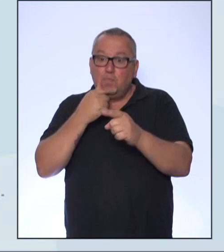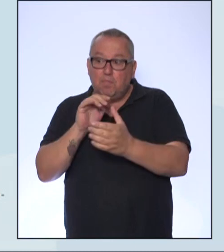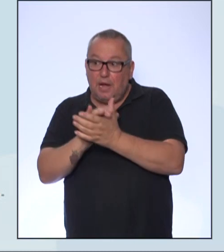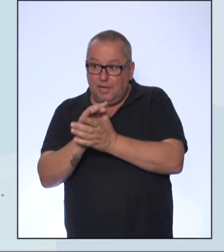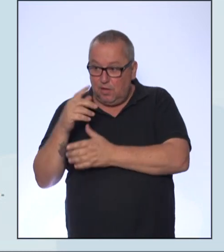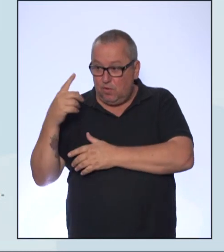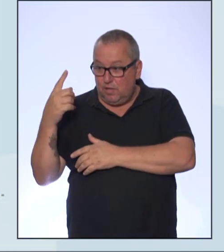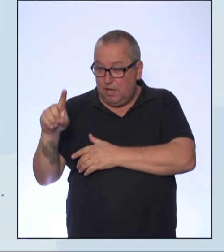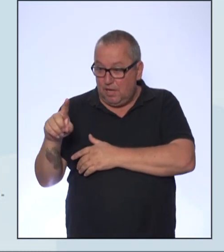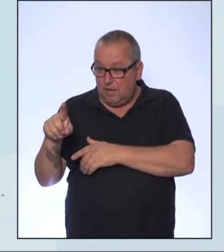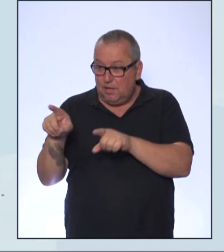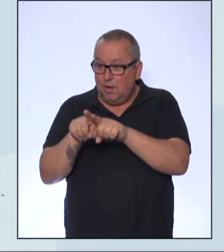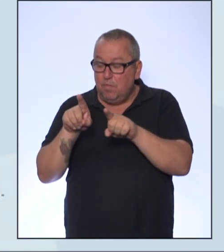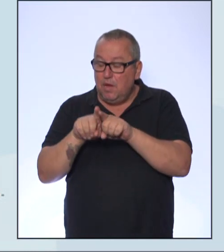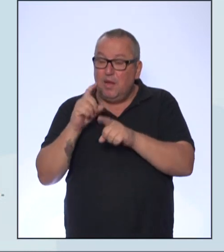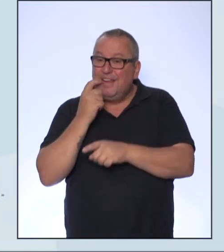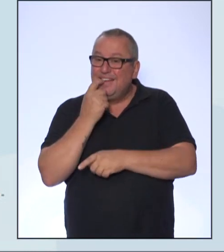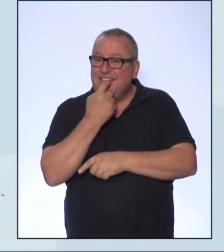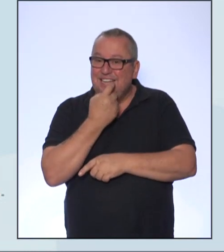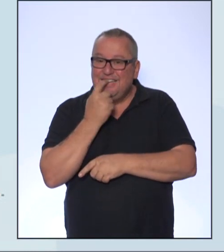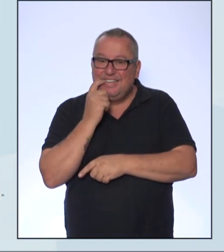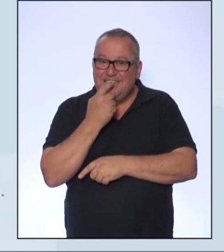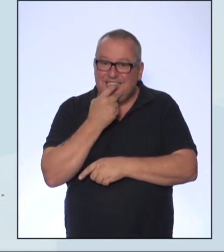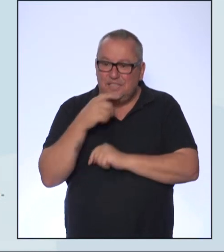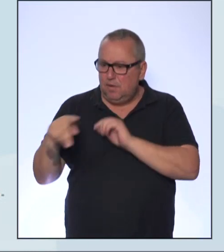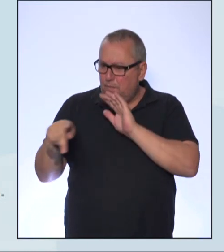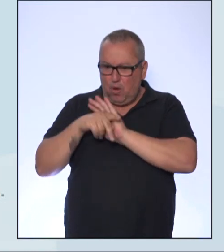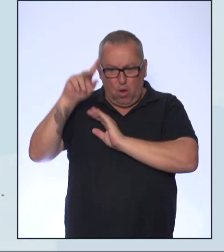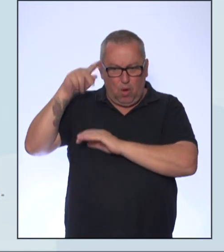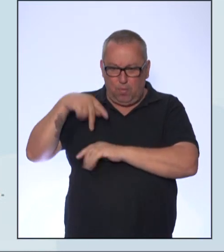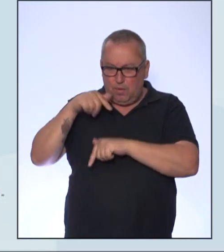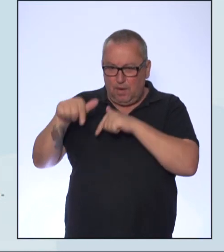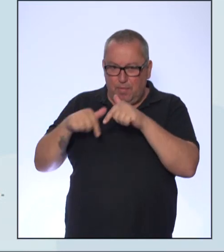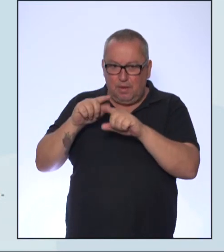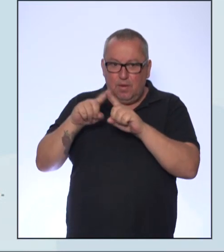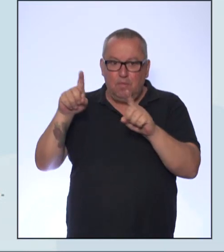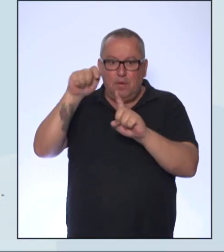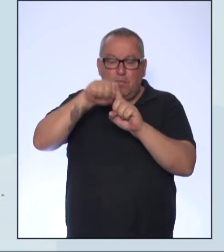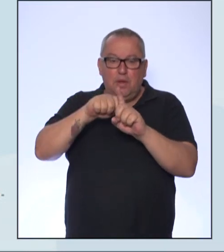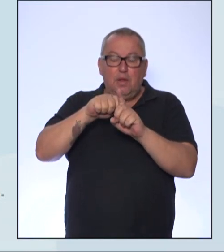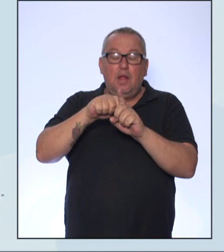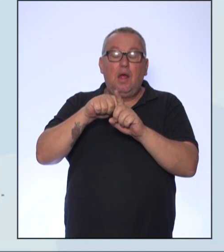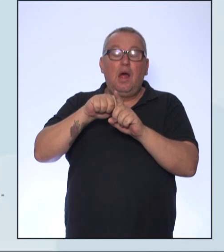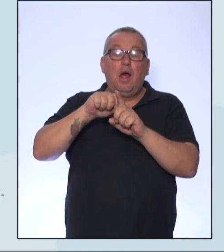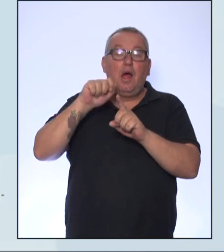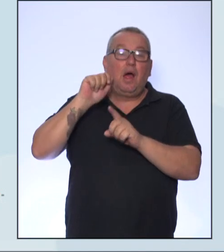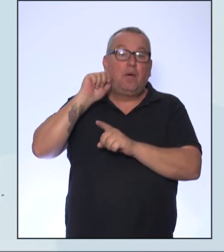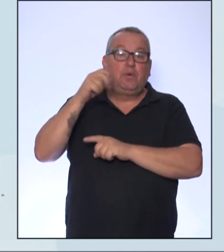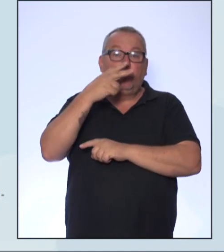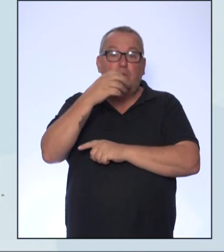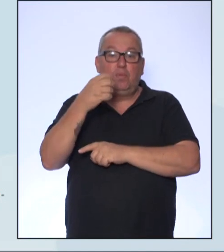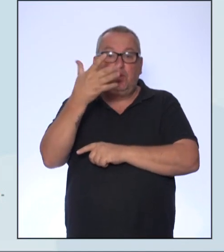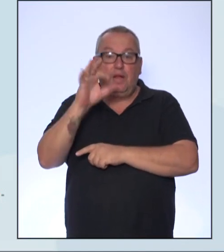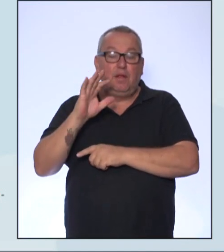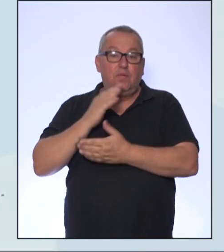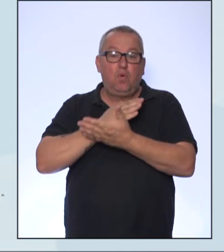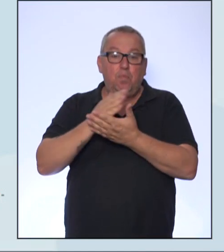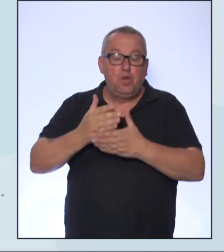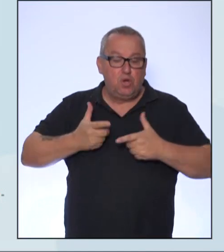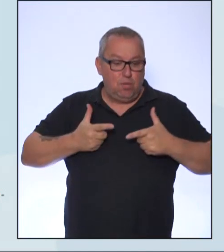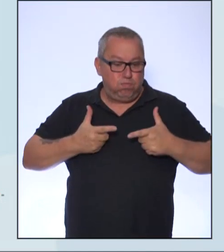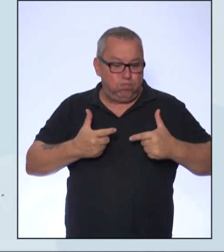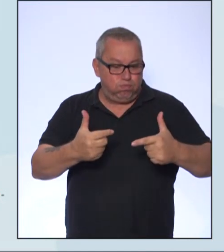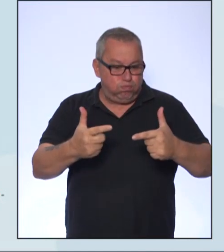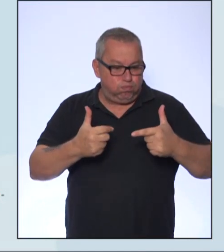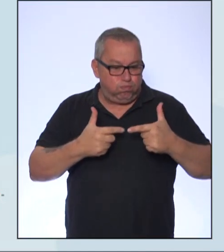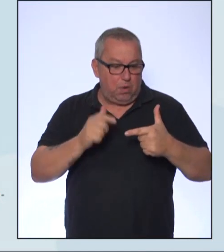como protético em seu próprio consultório. Mas em abril de 2010, estourou a guerra civil no país e o